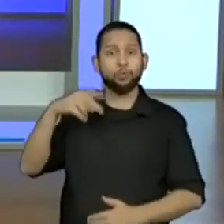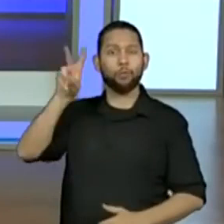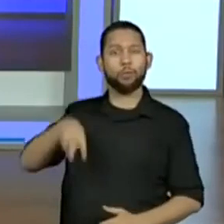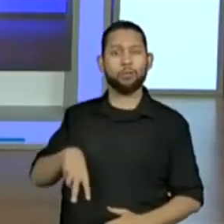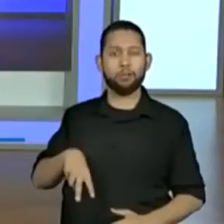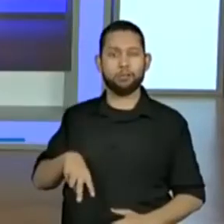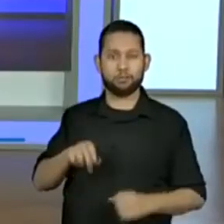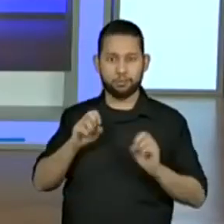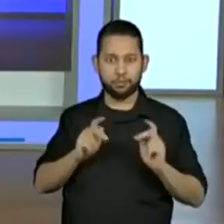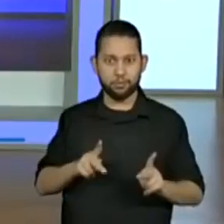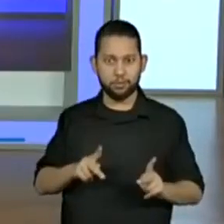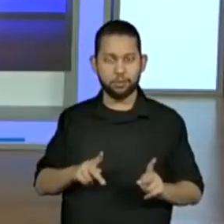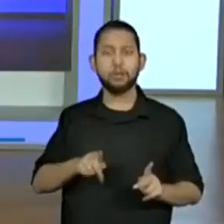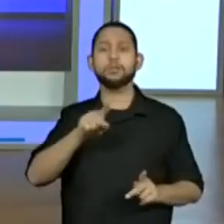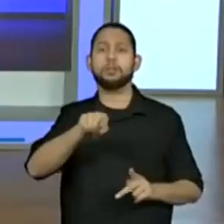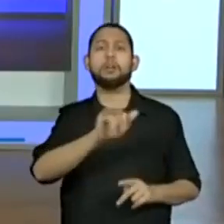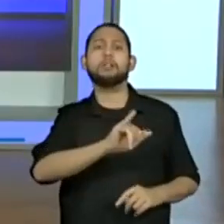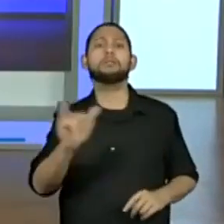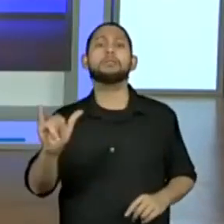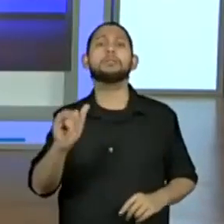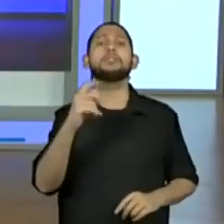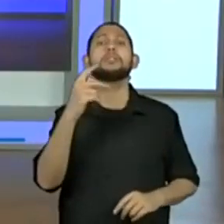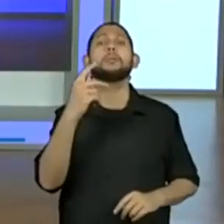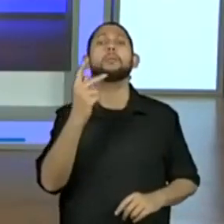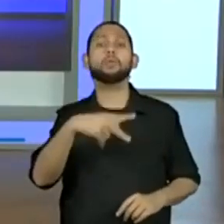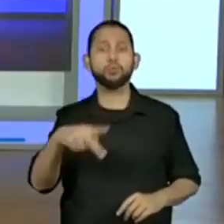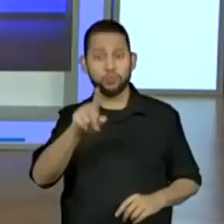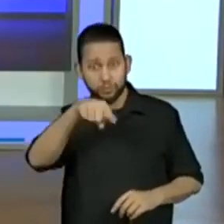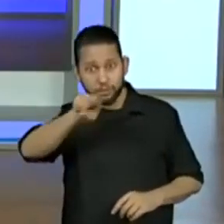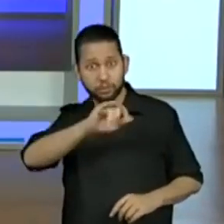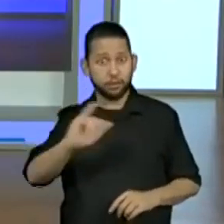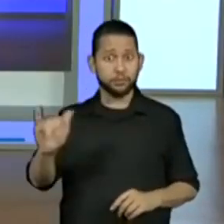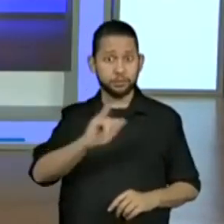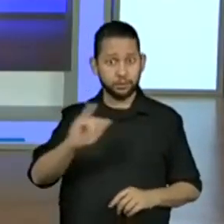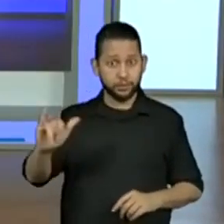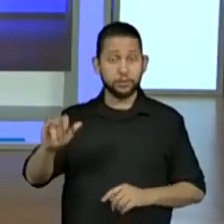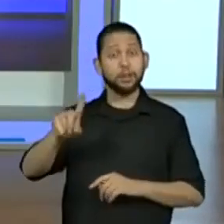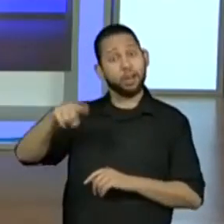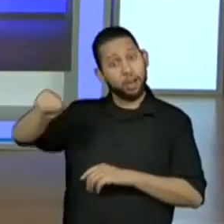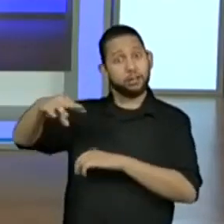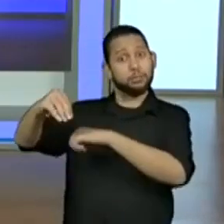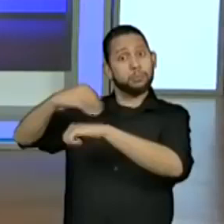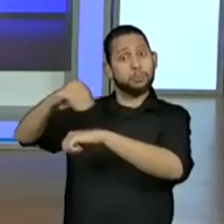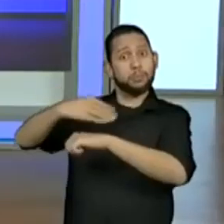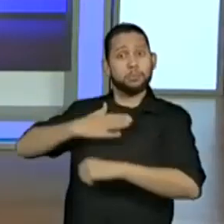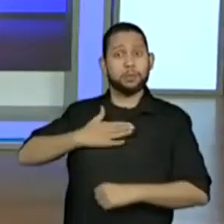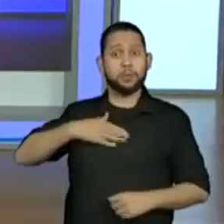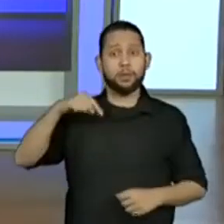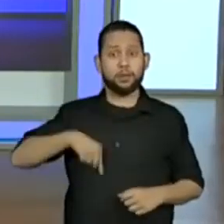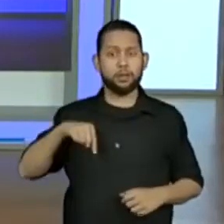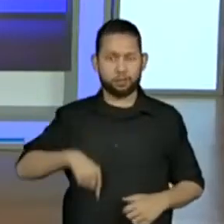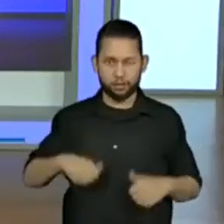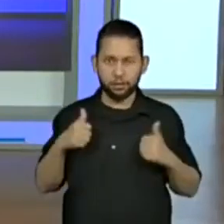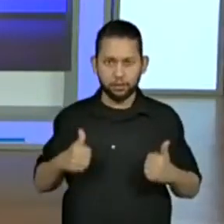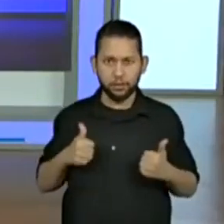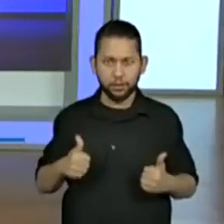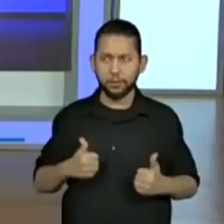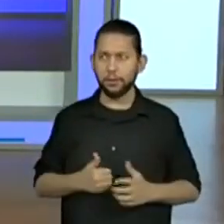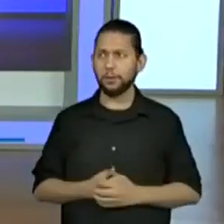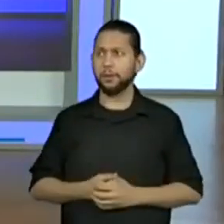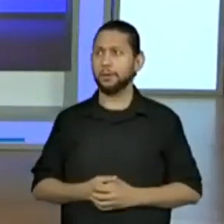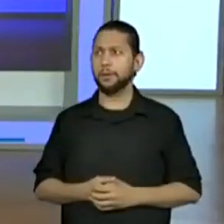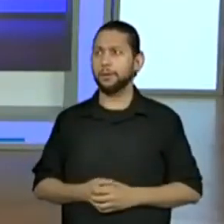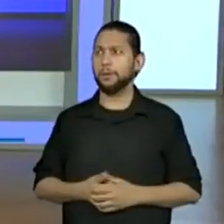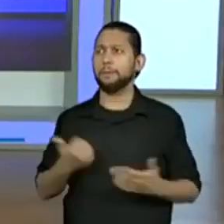informações aí pertinentes, essa interação entre vocês aí e a gente é muito importante para a aula. Olha só,